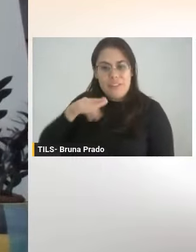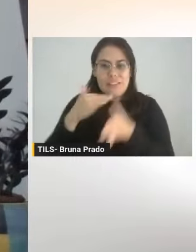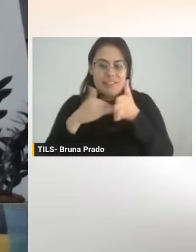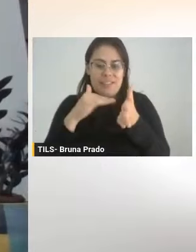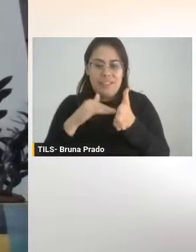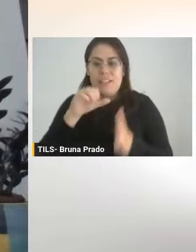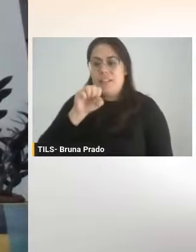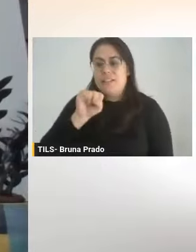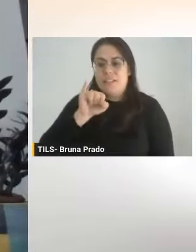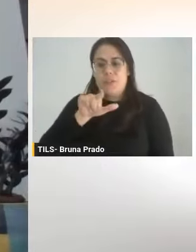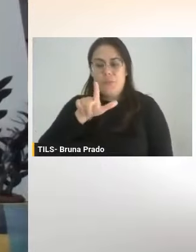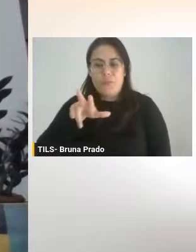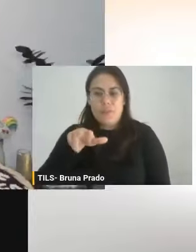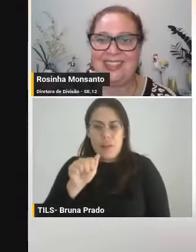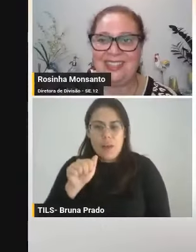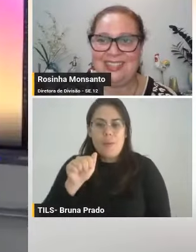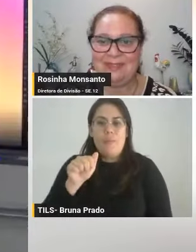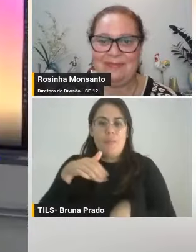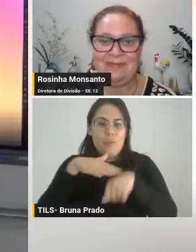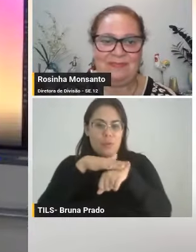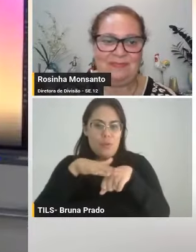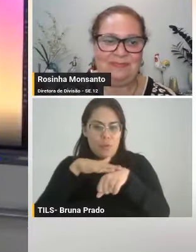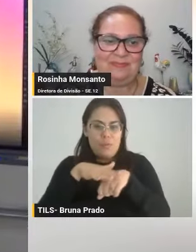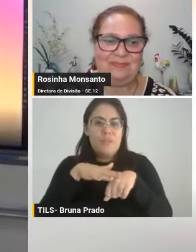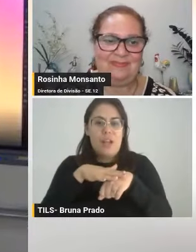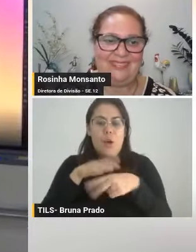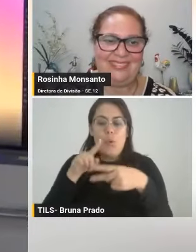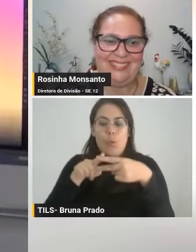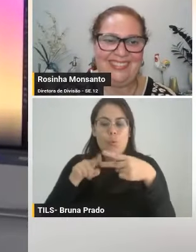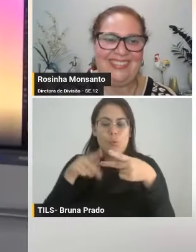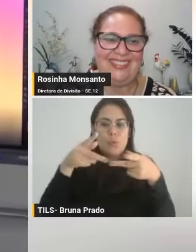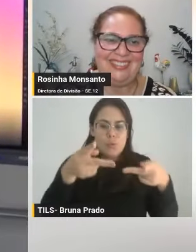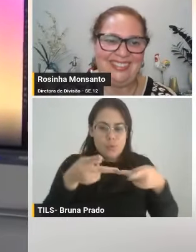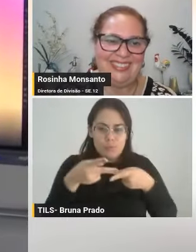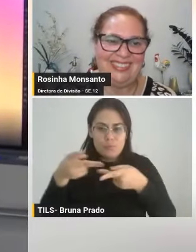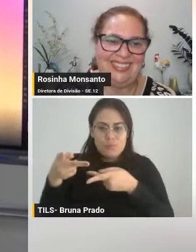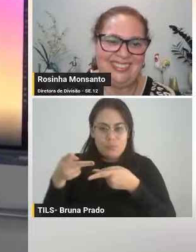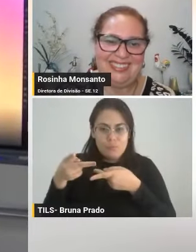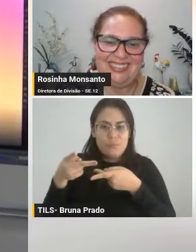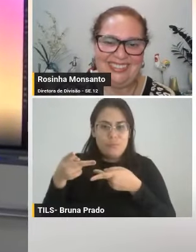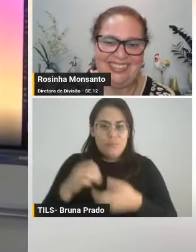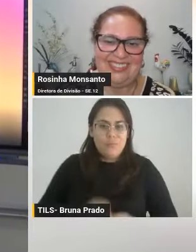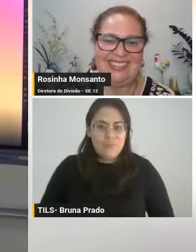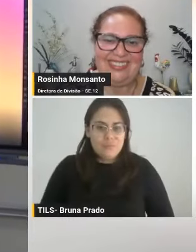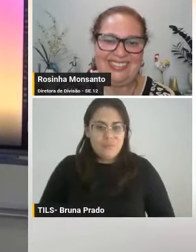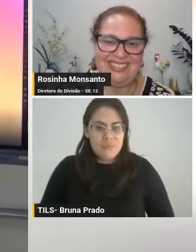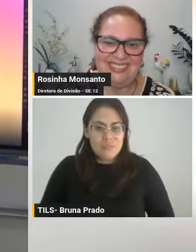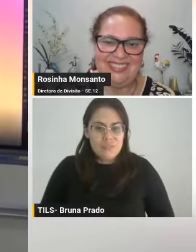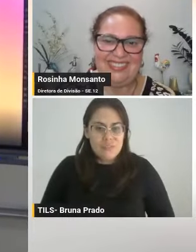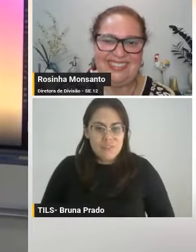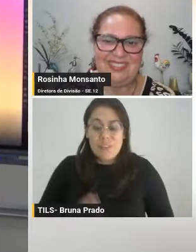Donine para conversar com os nossos convidados. Olá a todos e a todas, uma boa